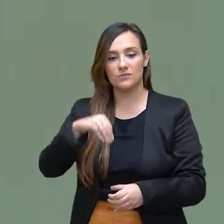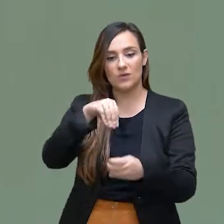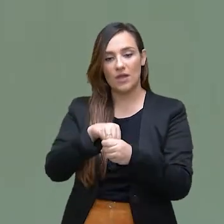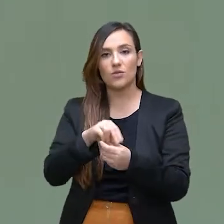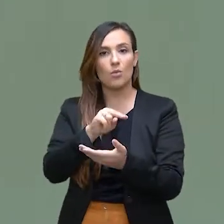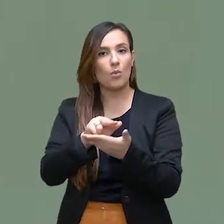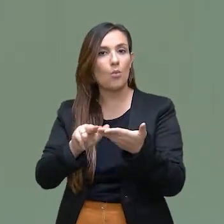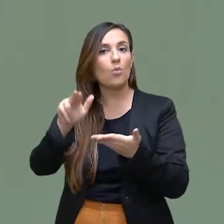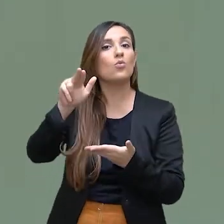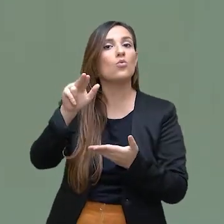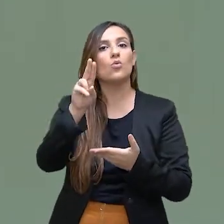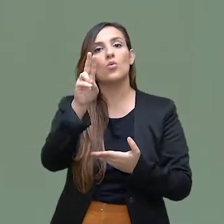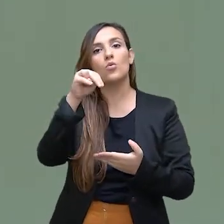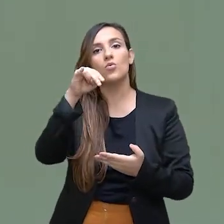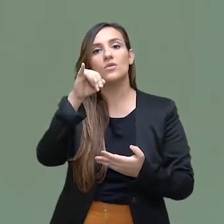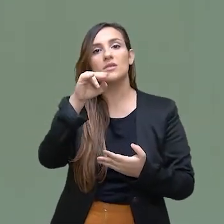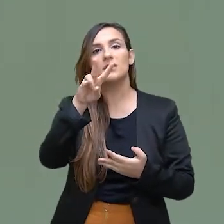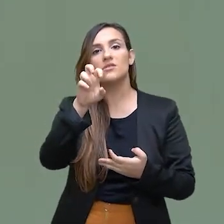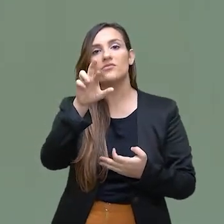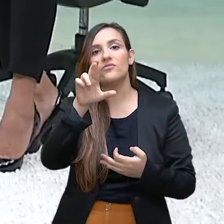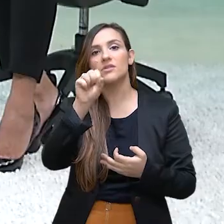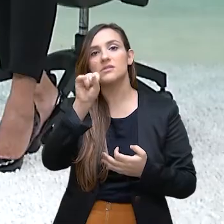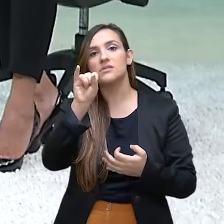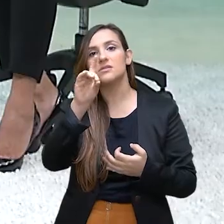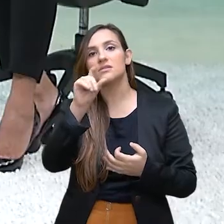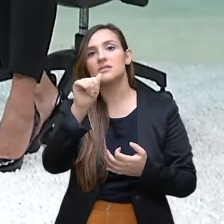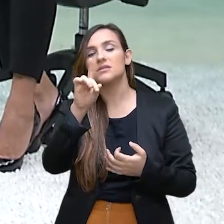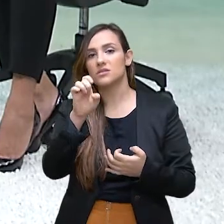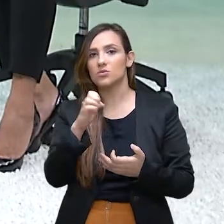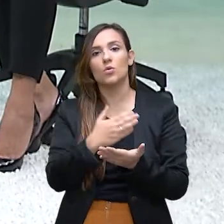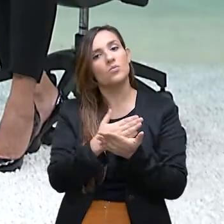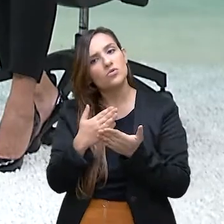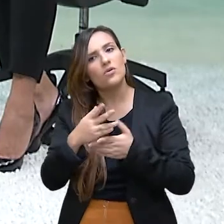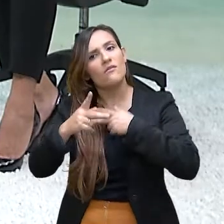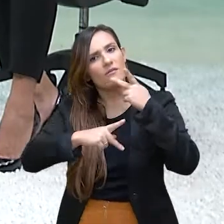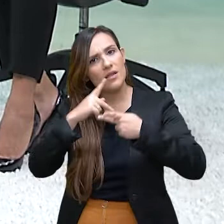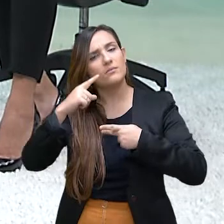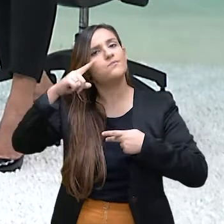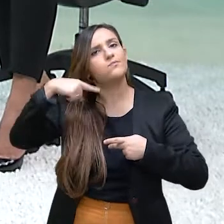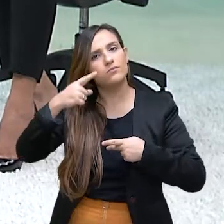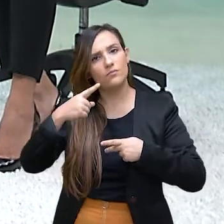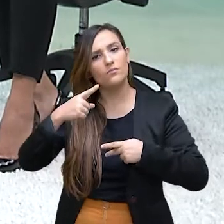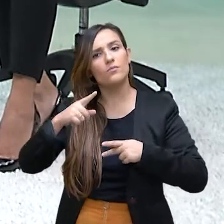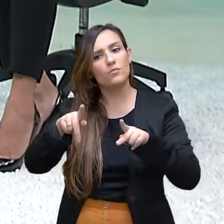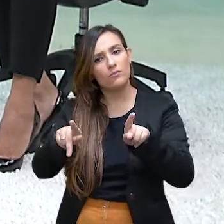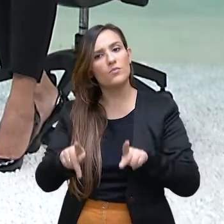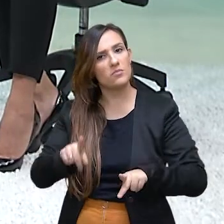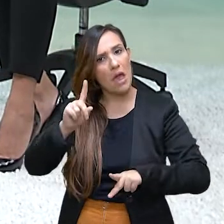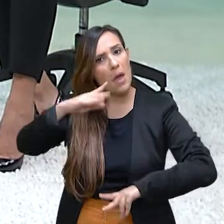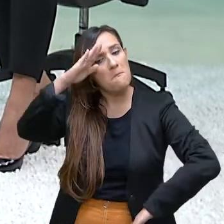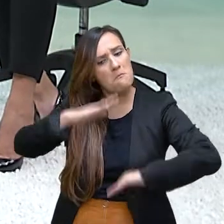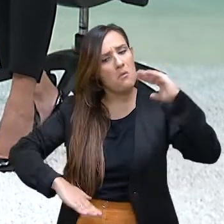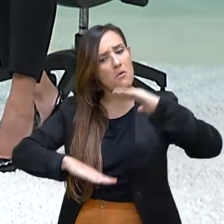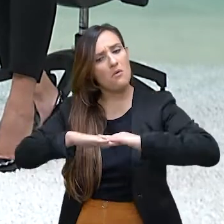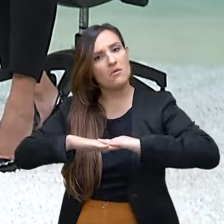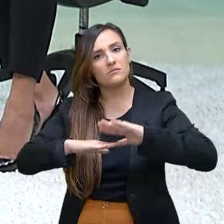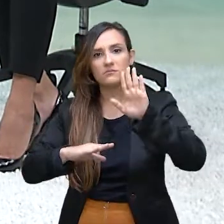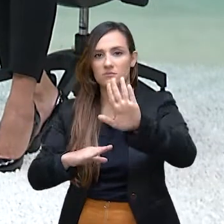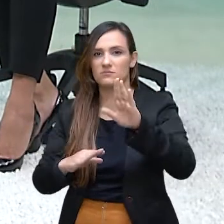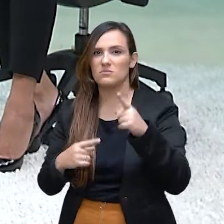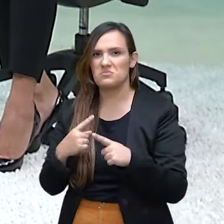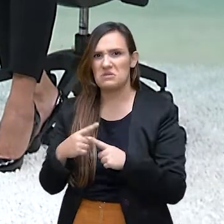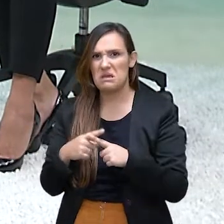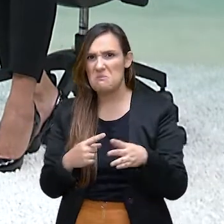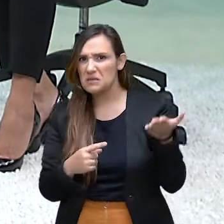universidades começou-se a falar mais da advocacia pública enquanto uma carreira. Há uns anos